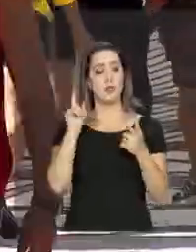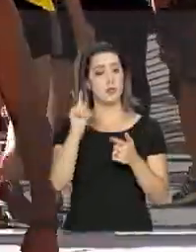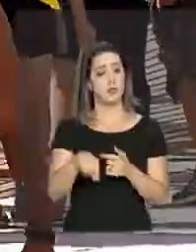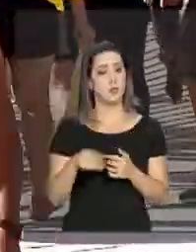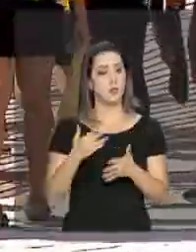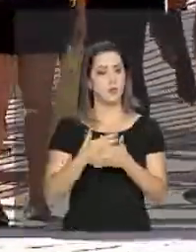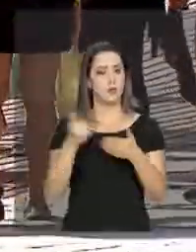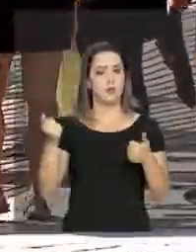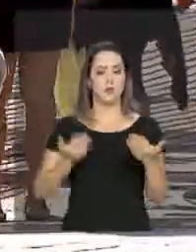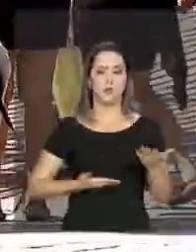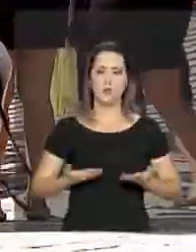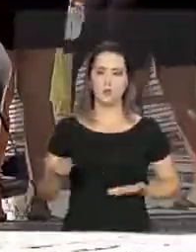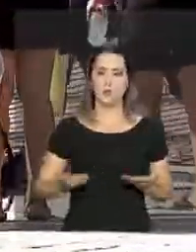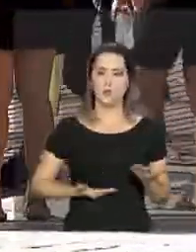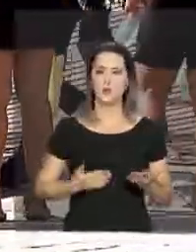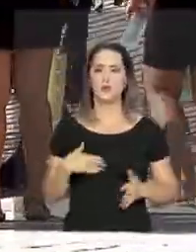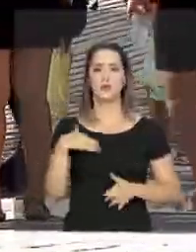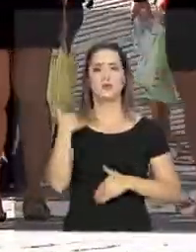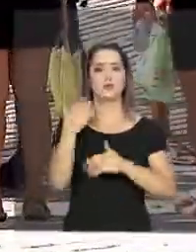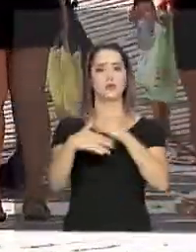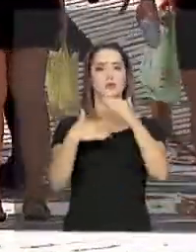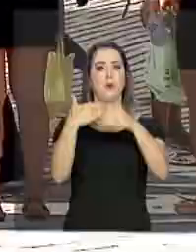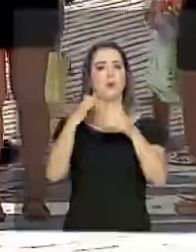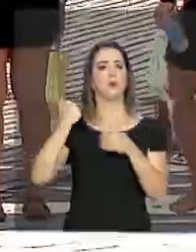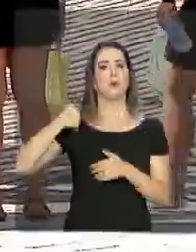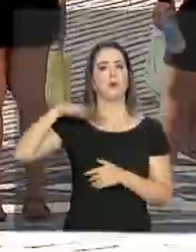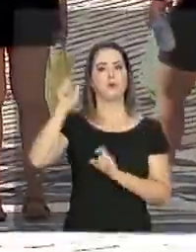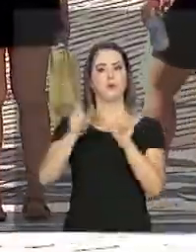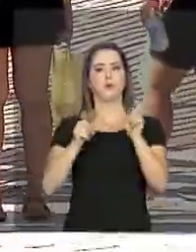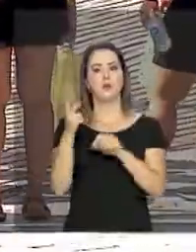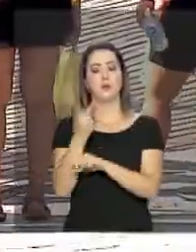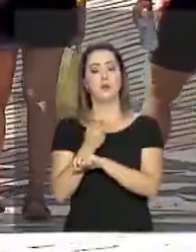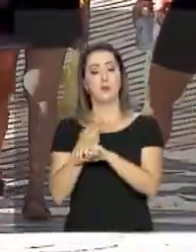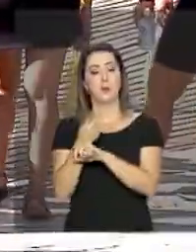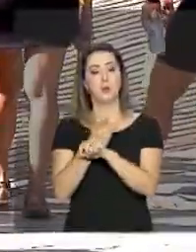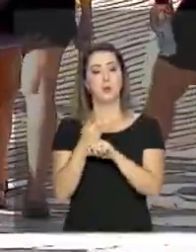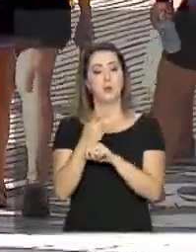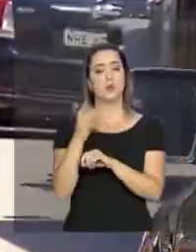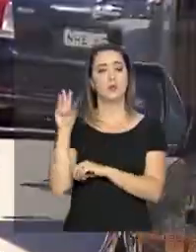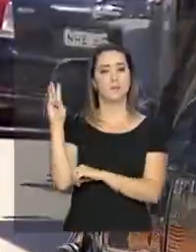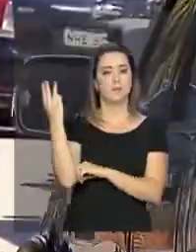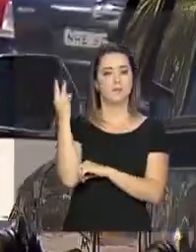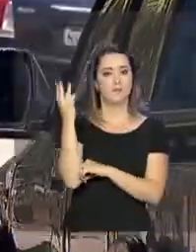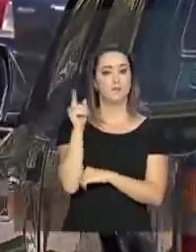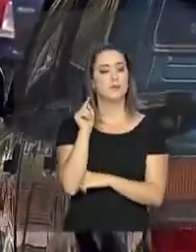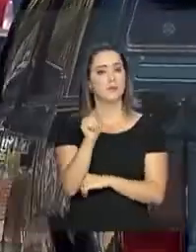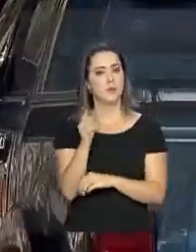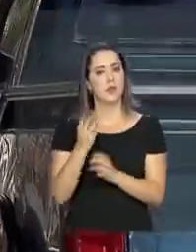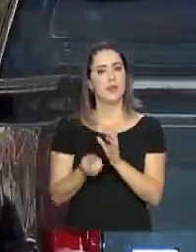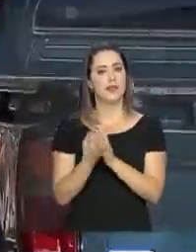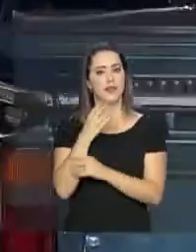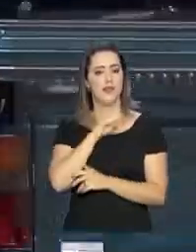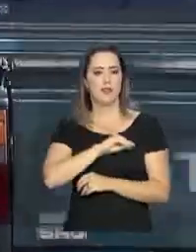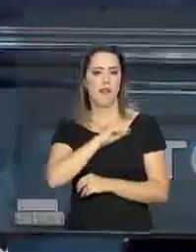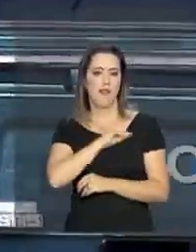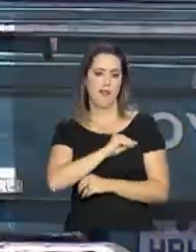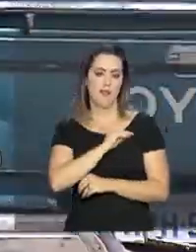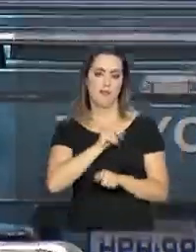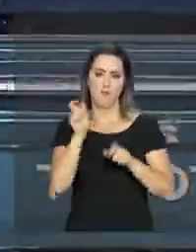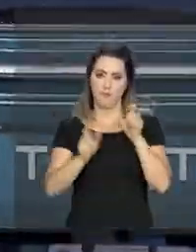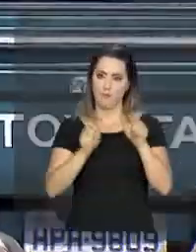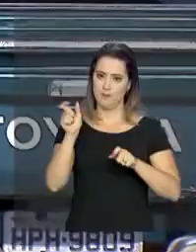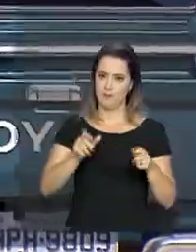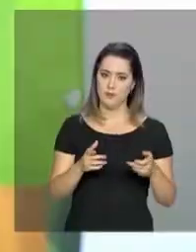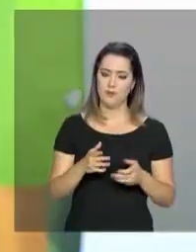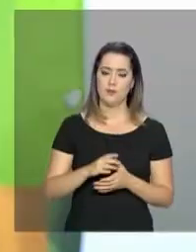melhorar o serviço para aumentar o turismo no Parque dos Lençóis Maranhenses e gerar renda aos moradores da